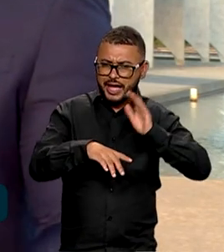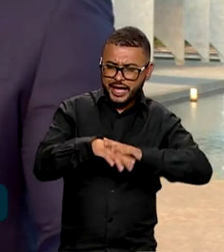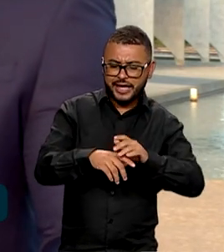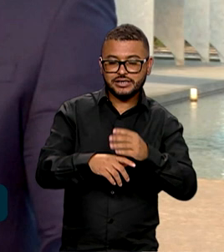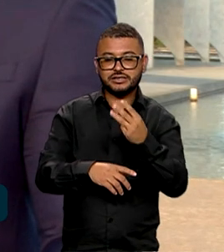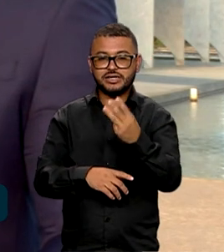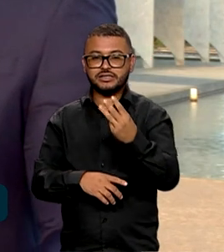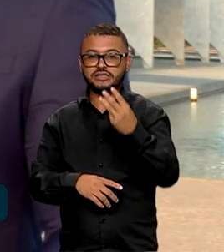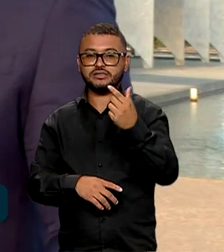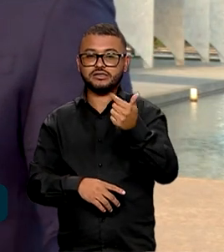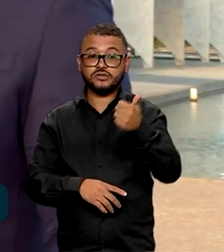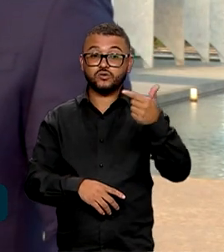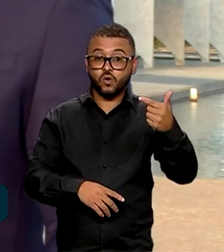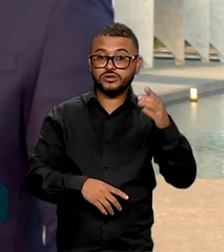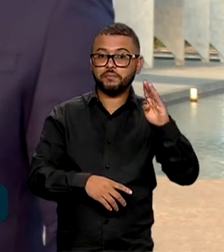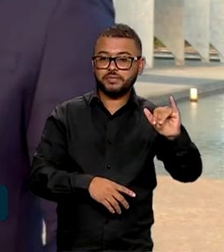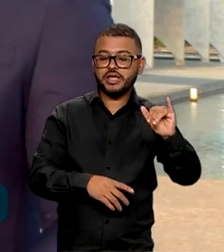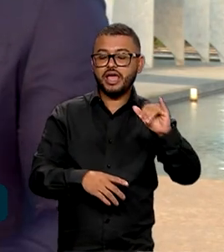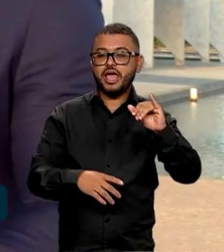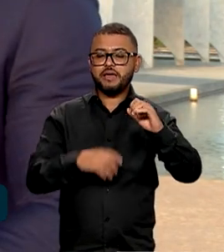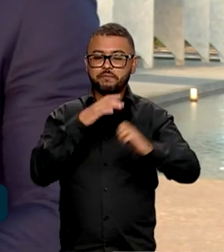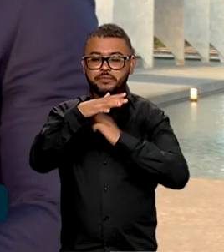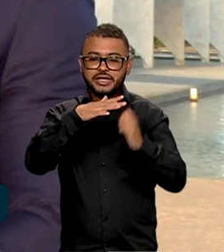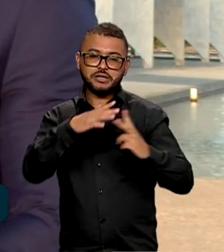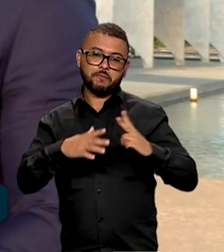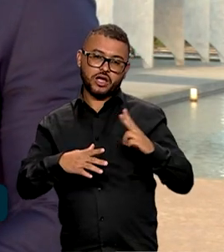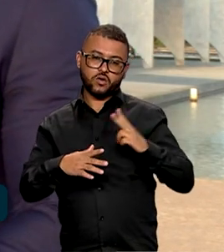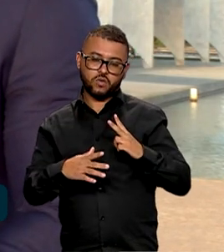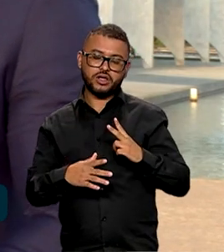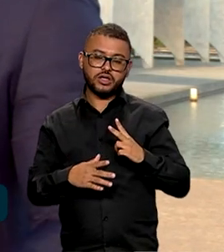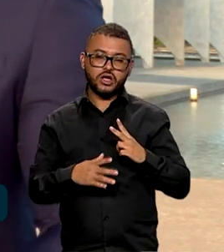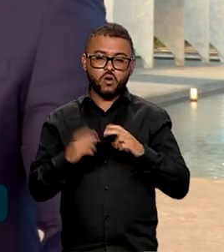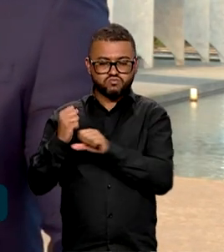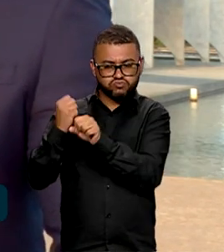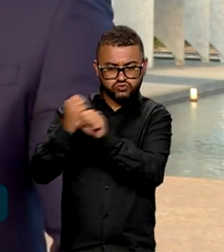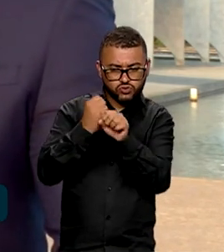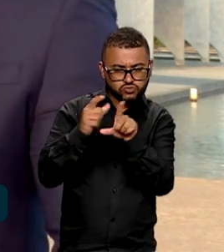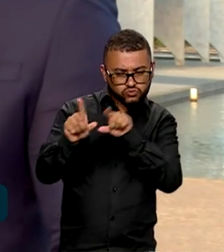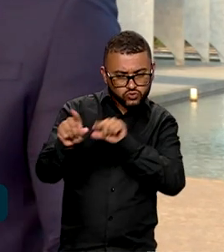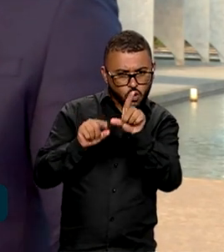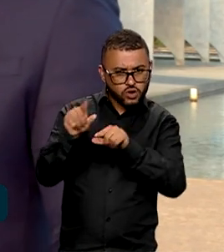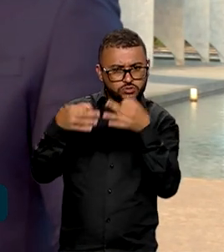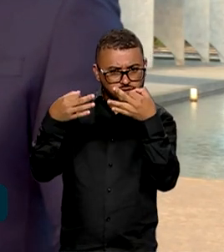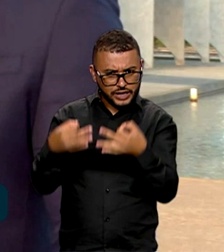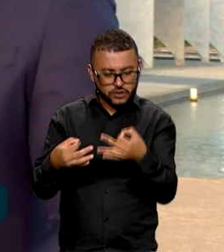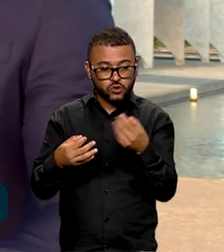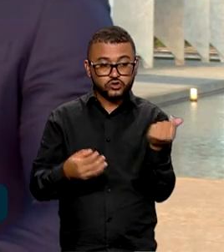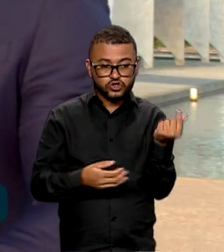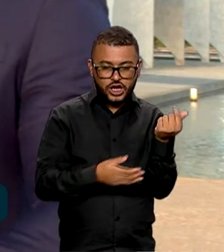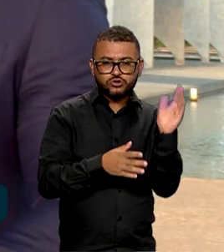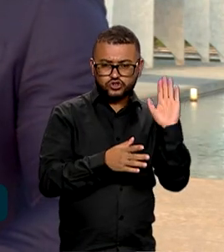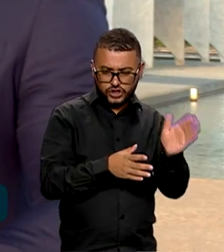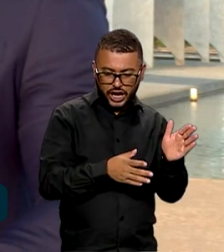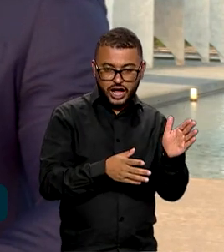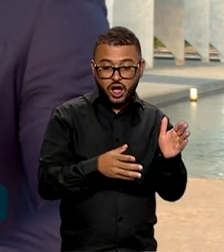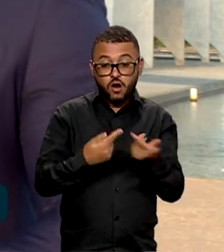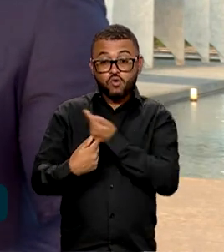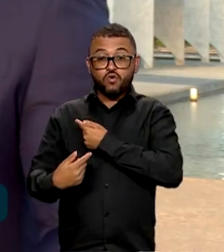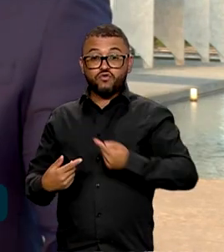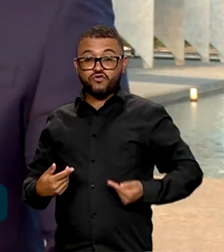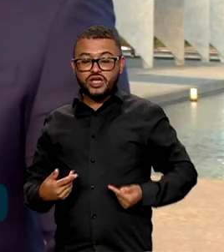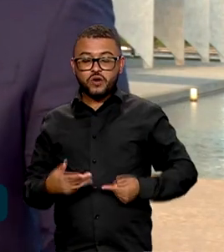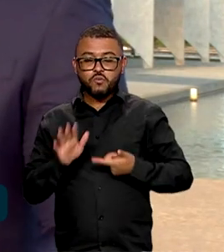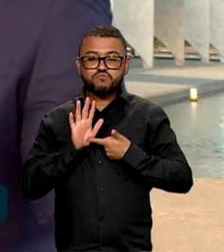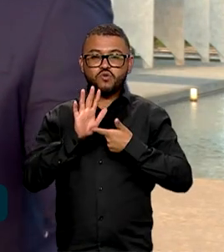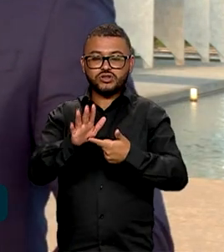bilhões do setor privado. Com as obras definidas e o recurso previsto no orçamento, o governo agora quer apresentar